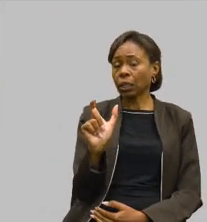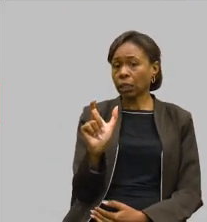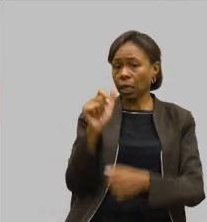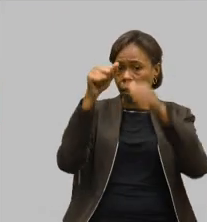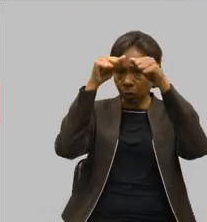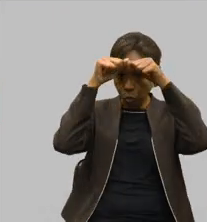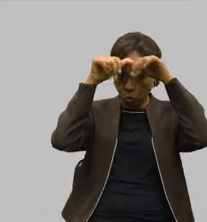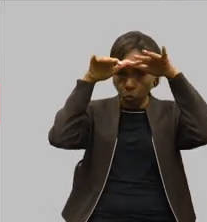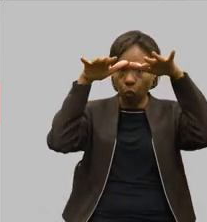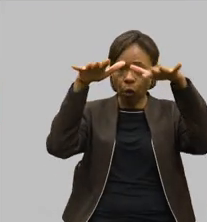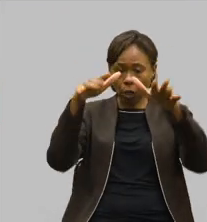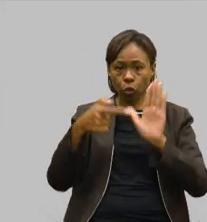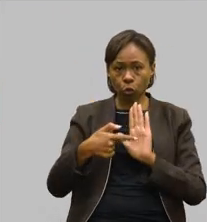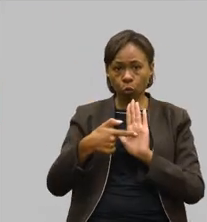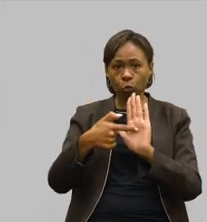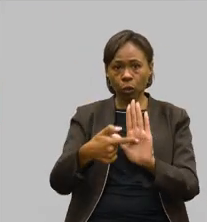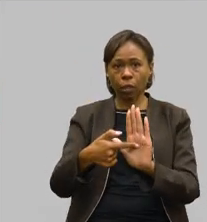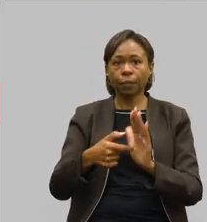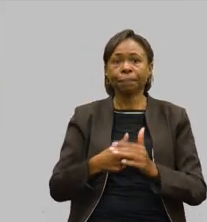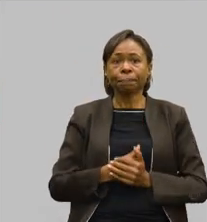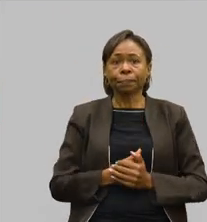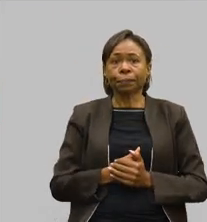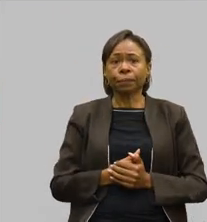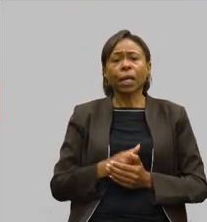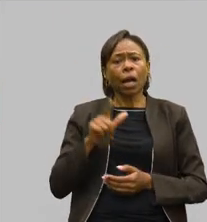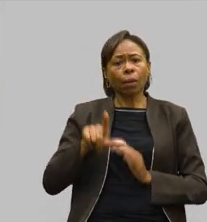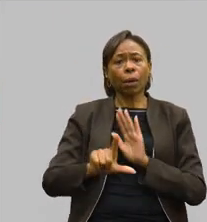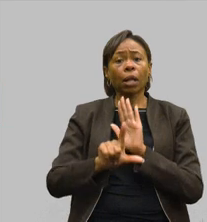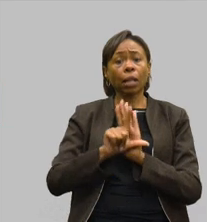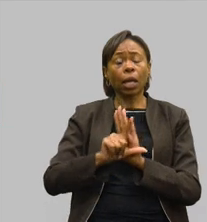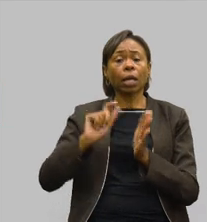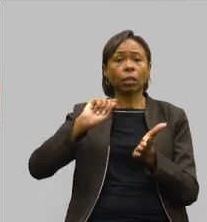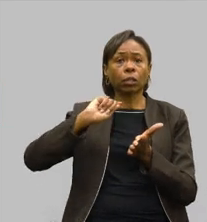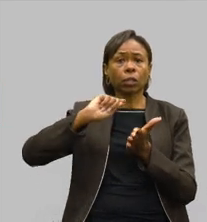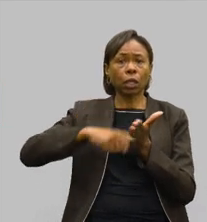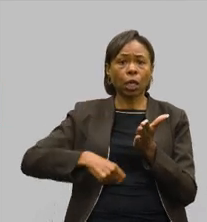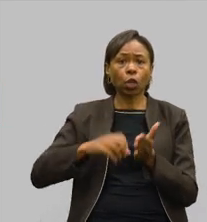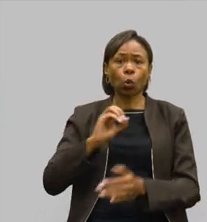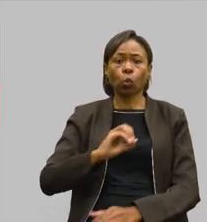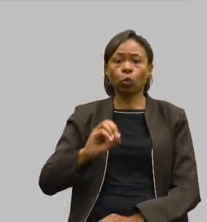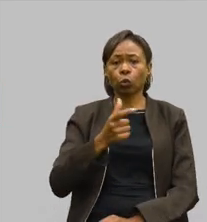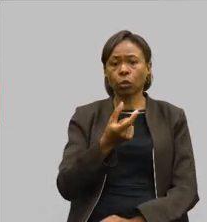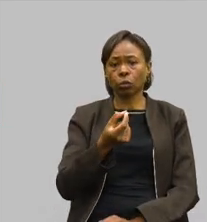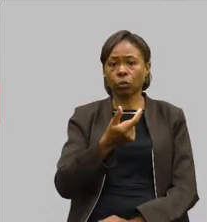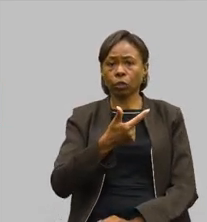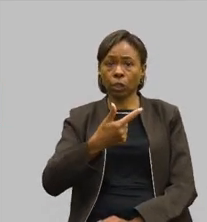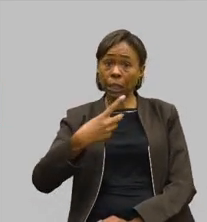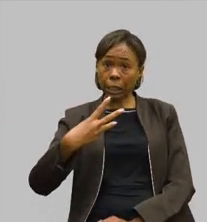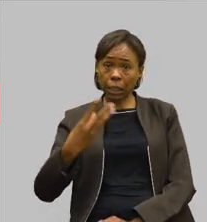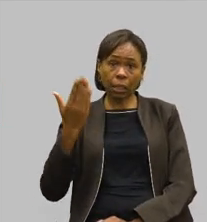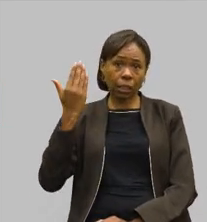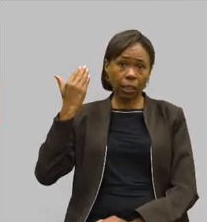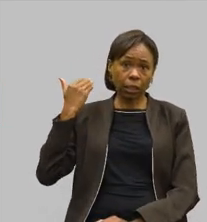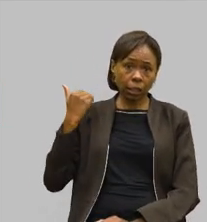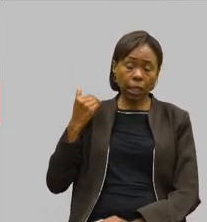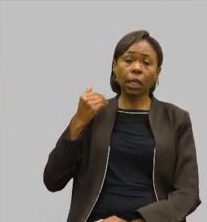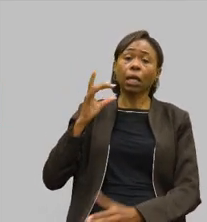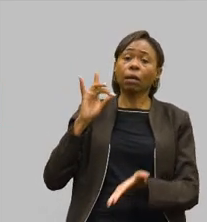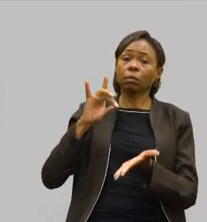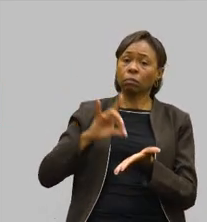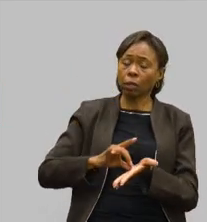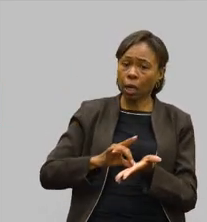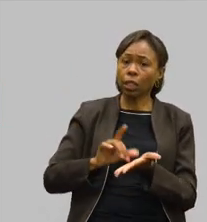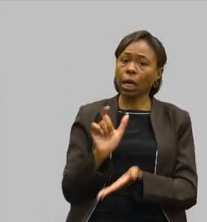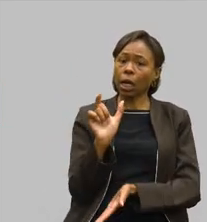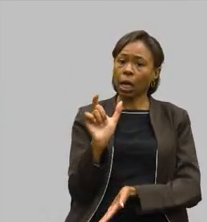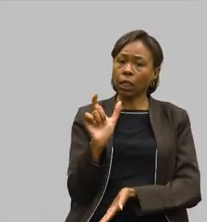com transtorno do espectro autista. Essa é uma lei sancionada em outubro de 2023 que garante a validade da carteira em todo